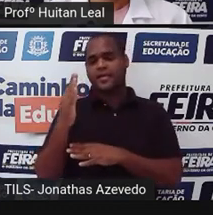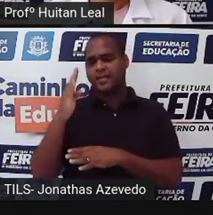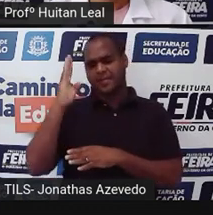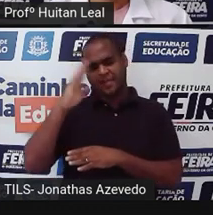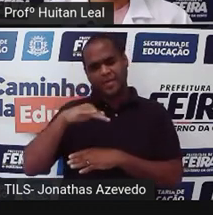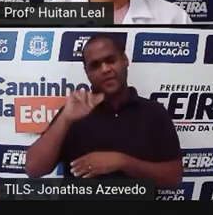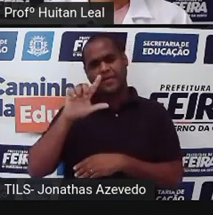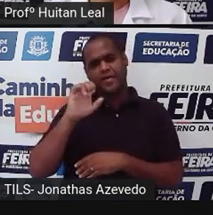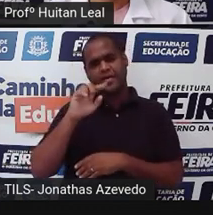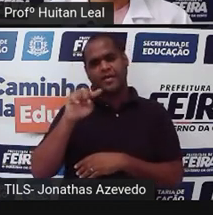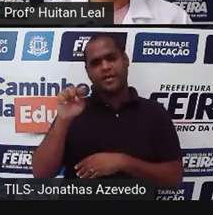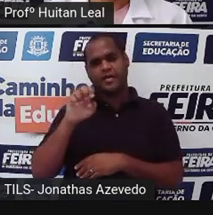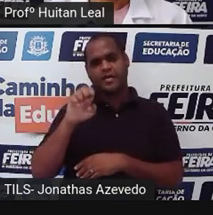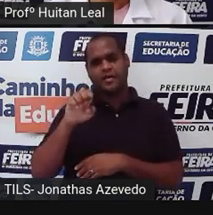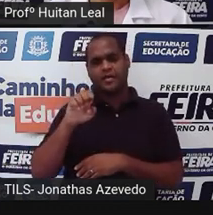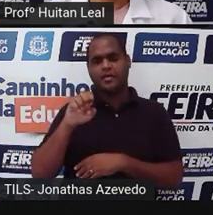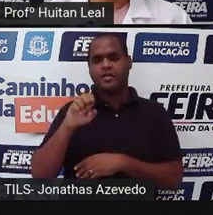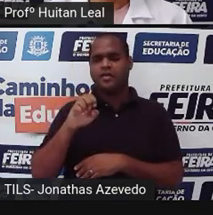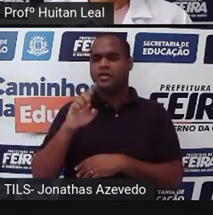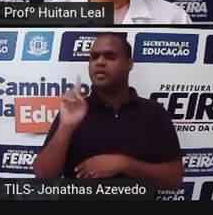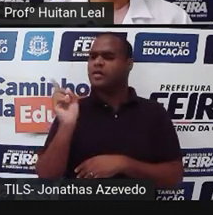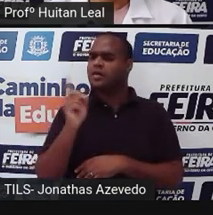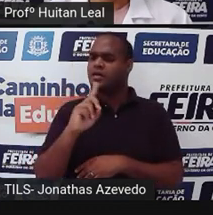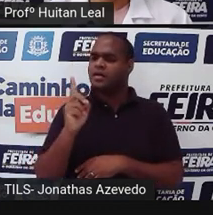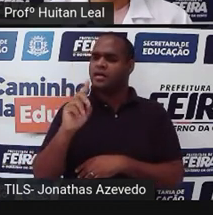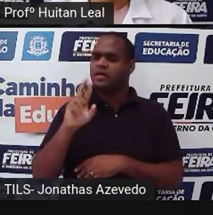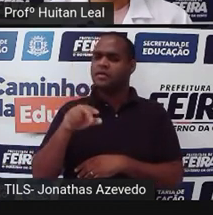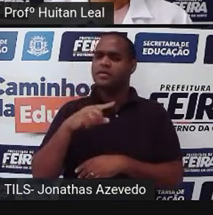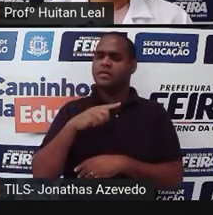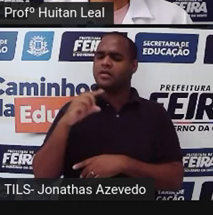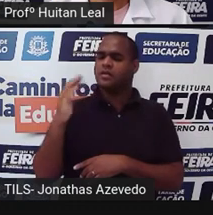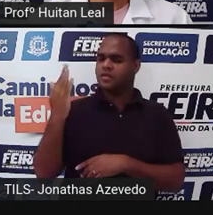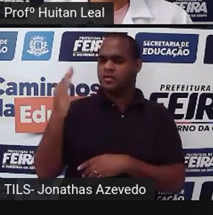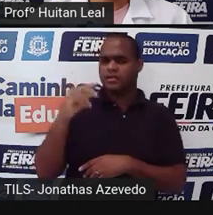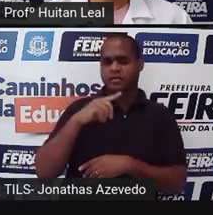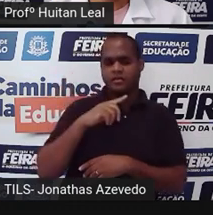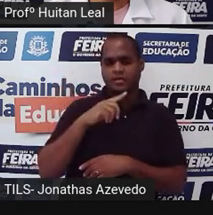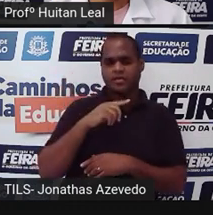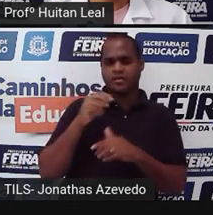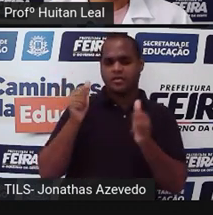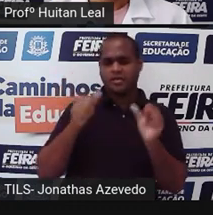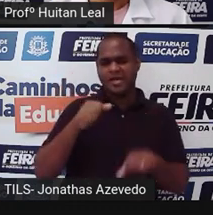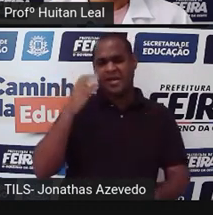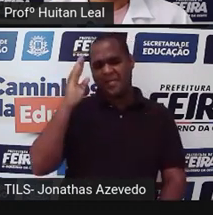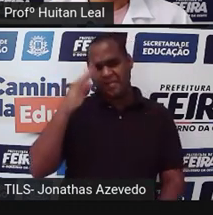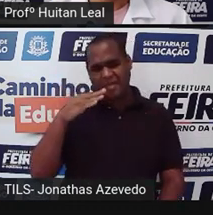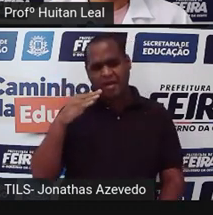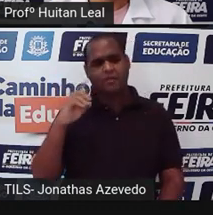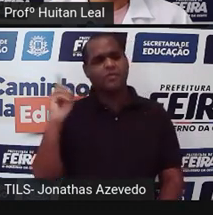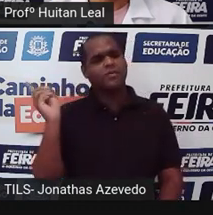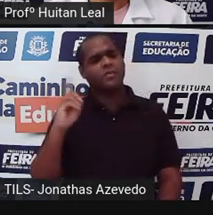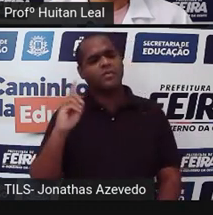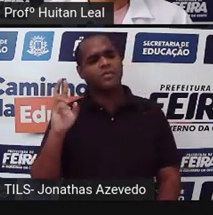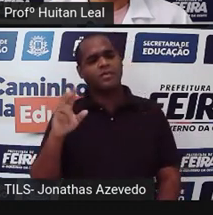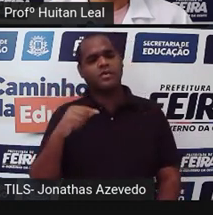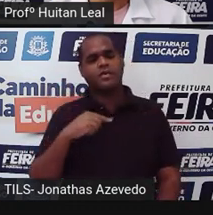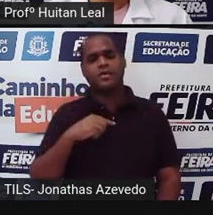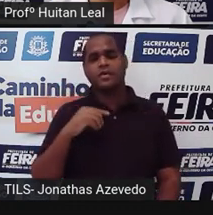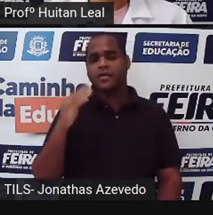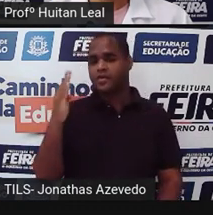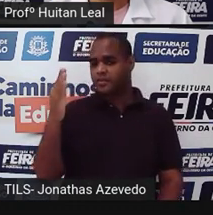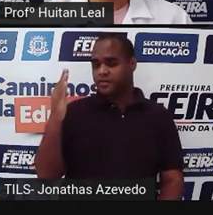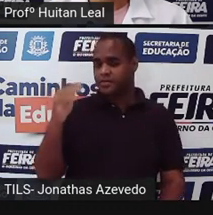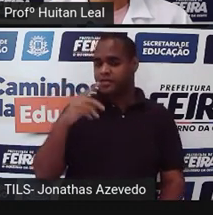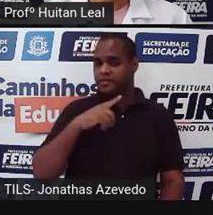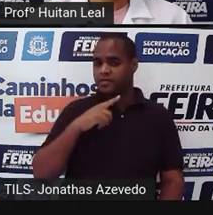Lise. Não, disse Hugo, o espelho apenas reflete, ele não pode ser maléfico, o reflexo só era malvado,